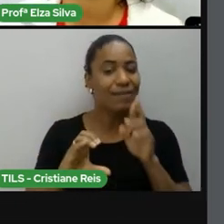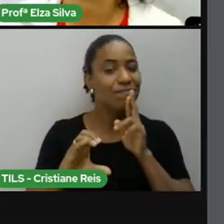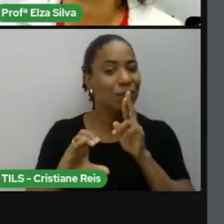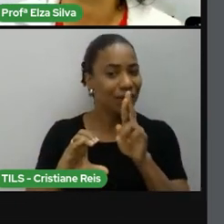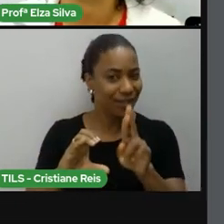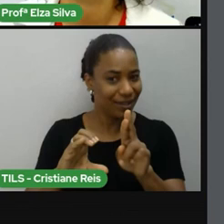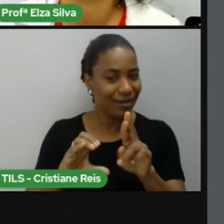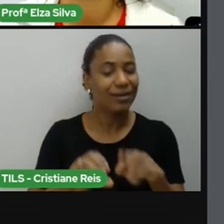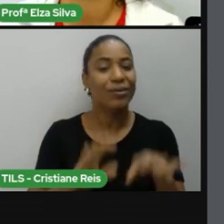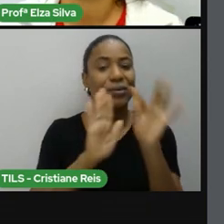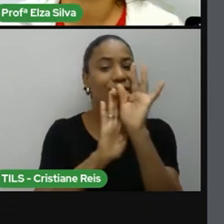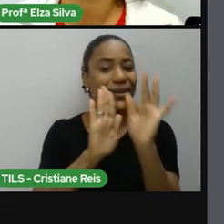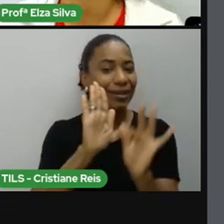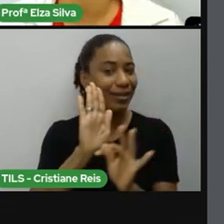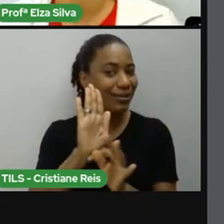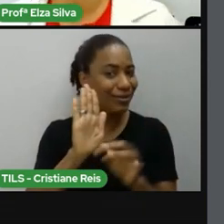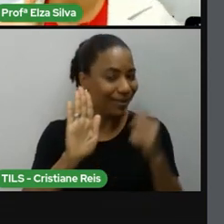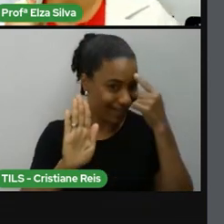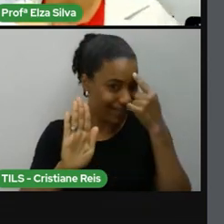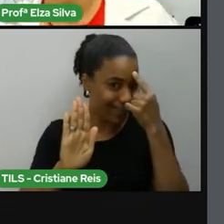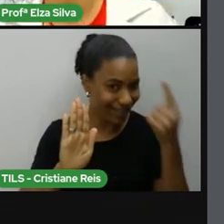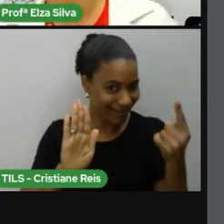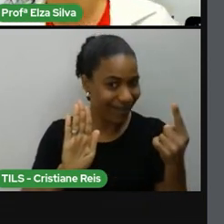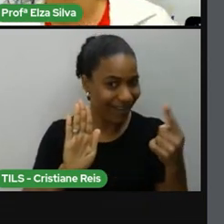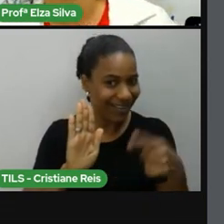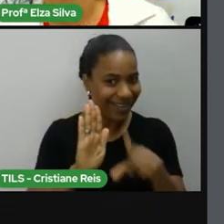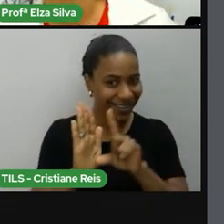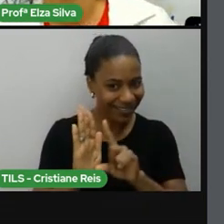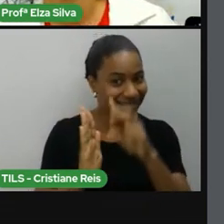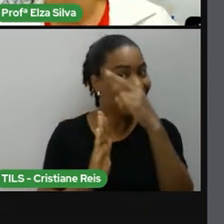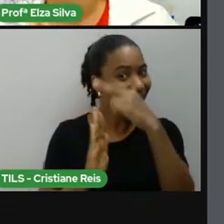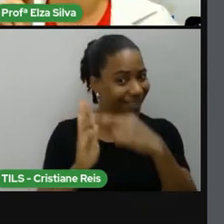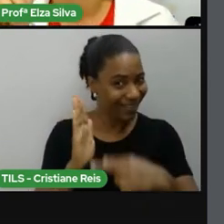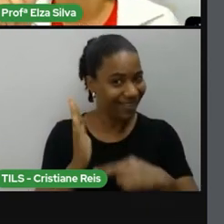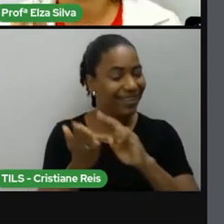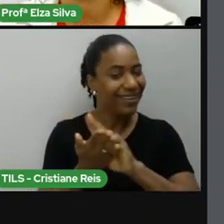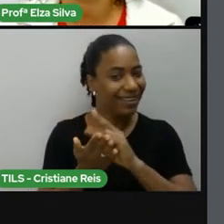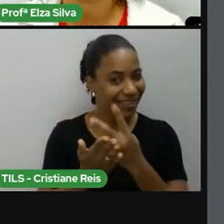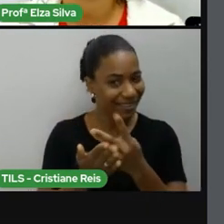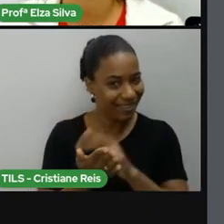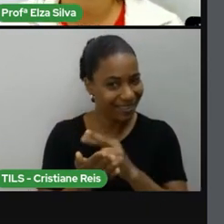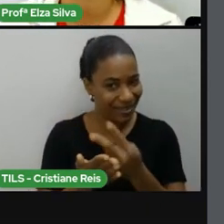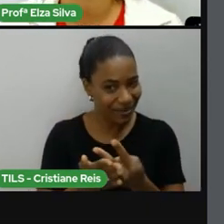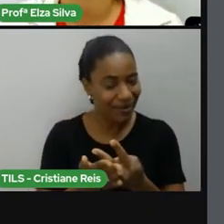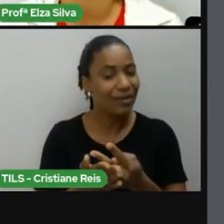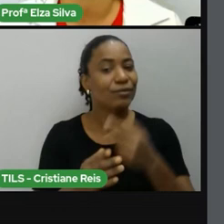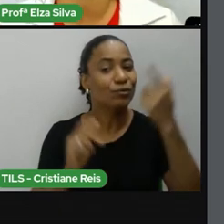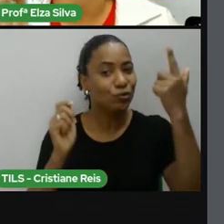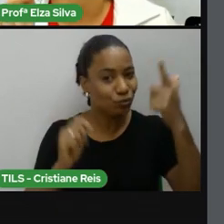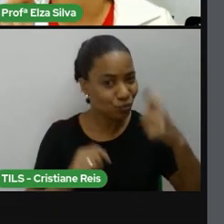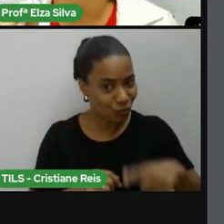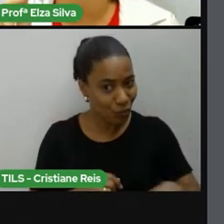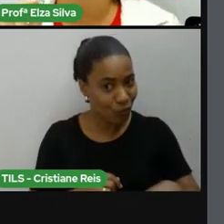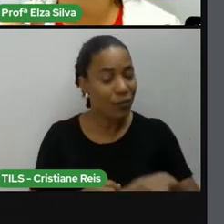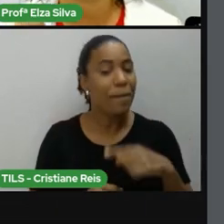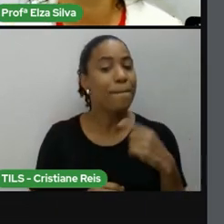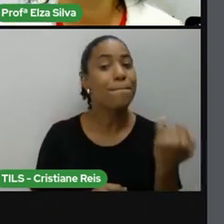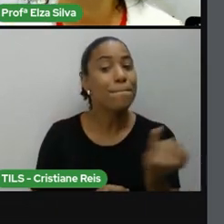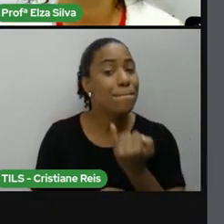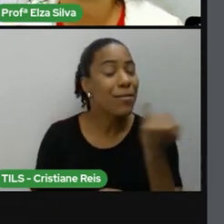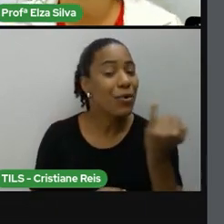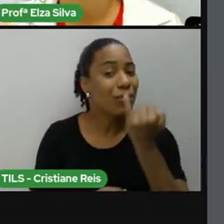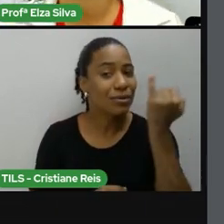já conhecemos. Lembra que eu li para vocês anteriormente? Então, novamente, eu repito, é importante que você